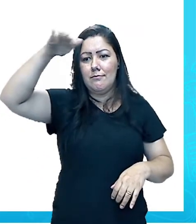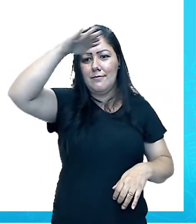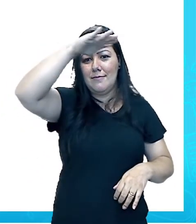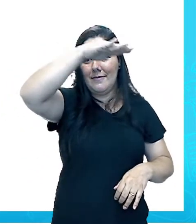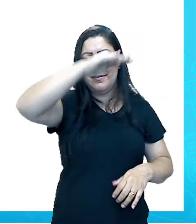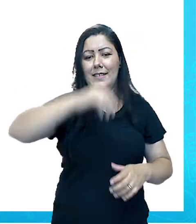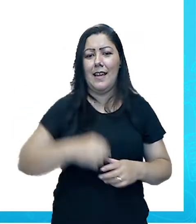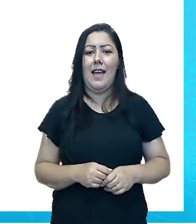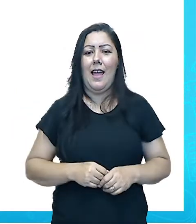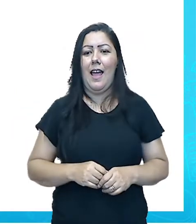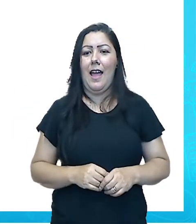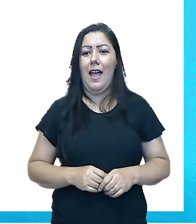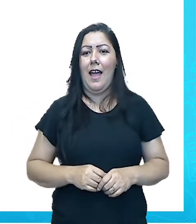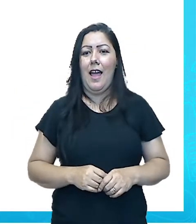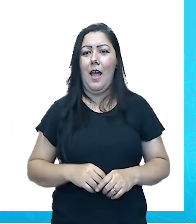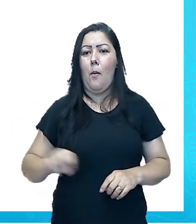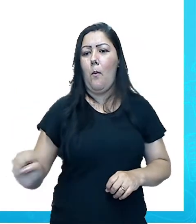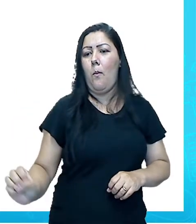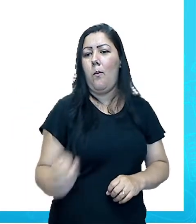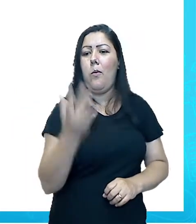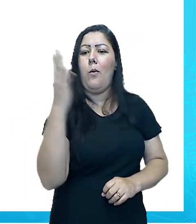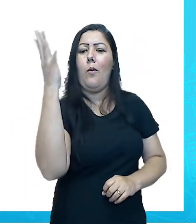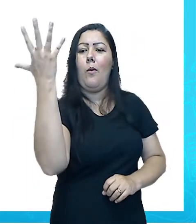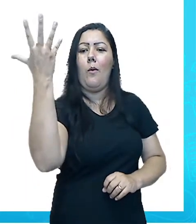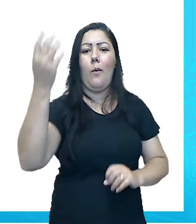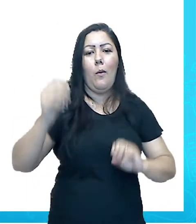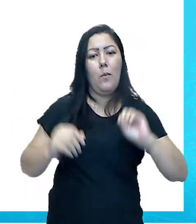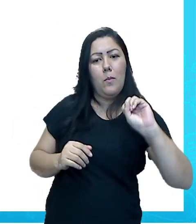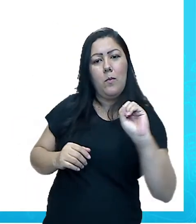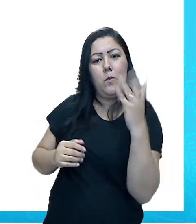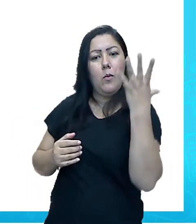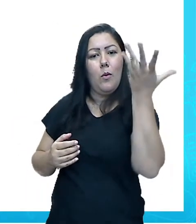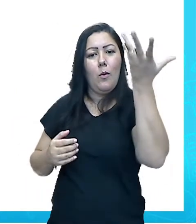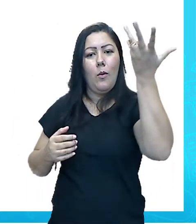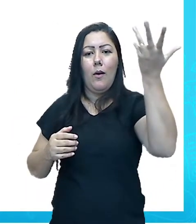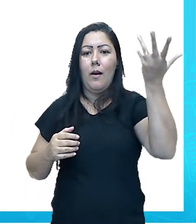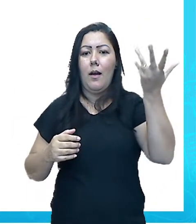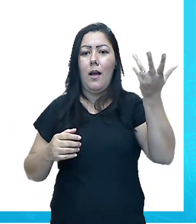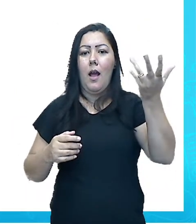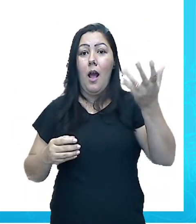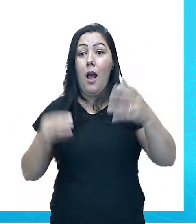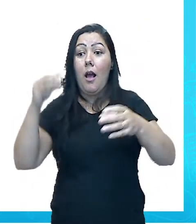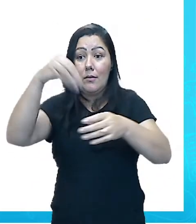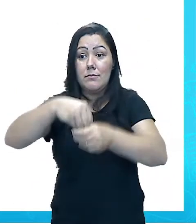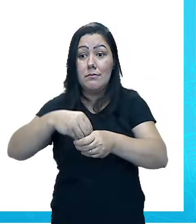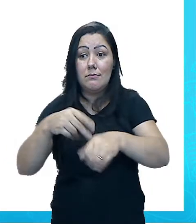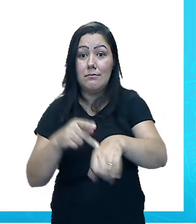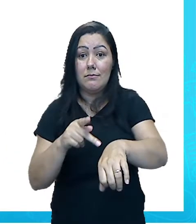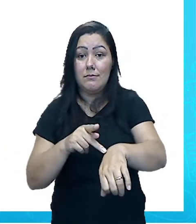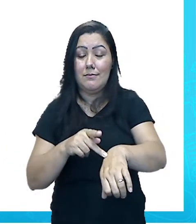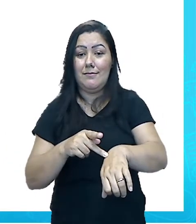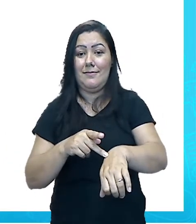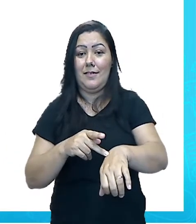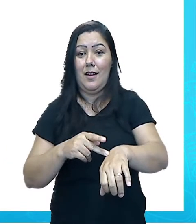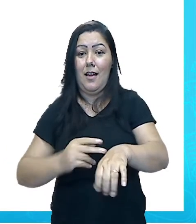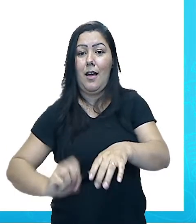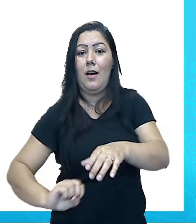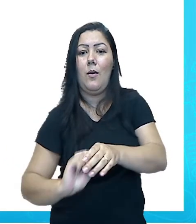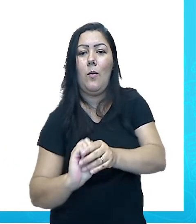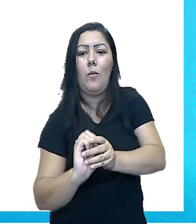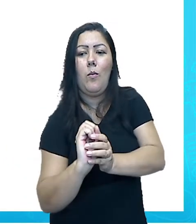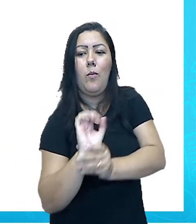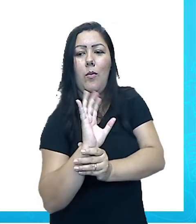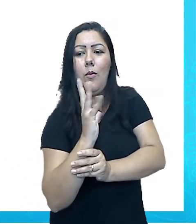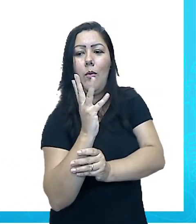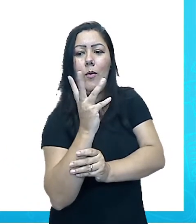árvores brotam literalmente nas rochas, eu achei, assim, fantástico,